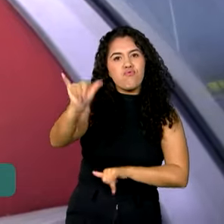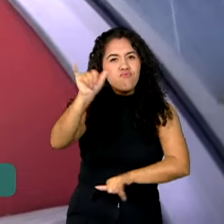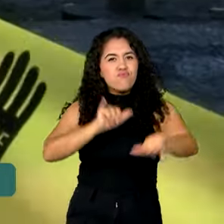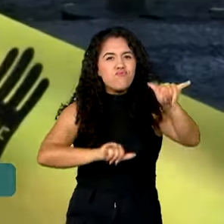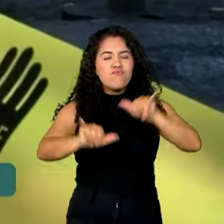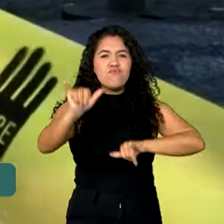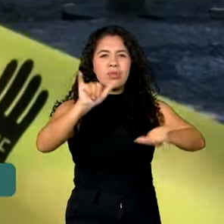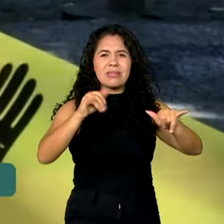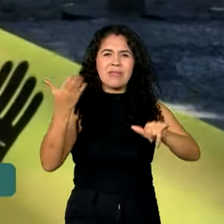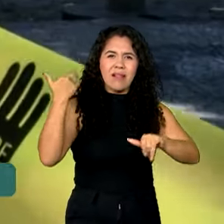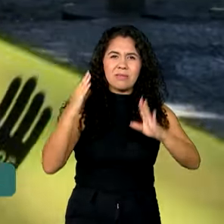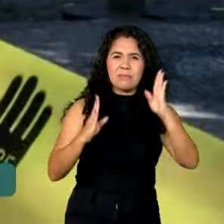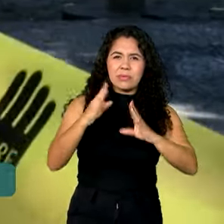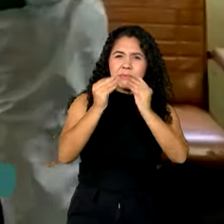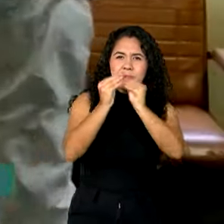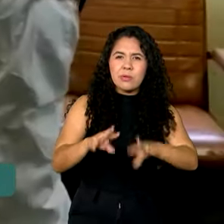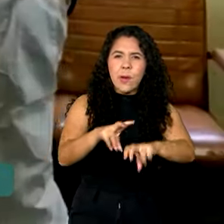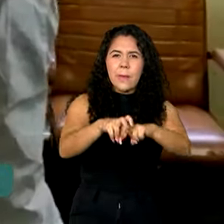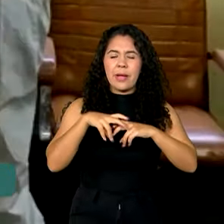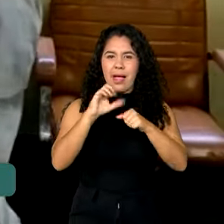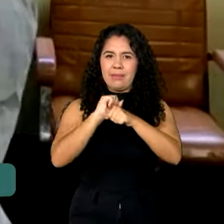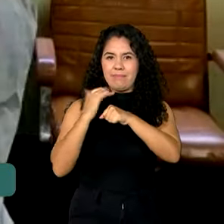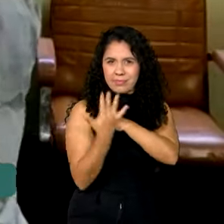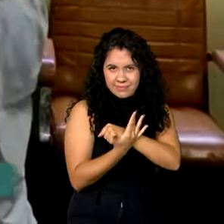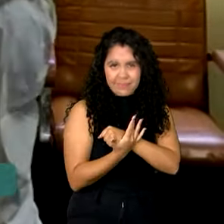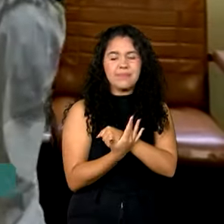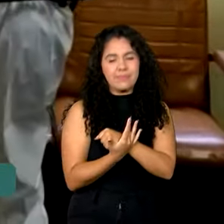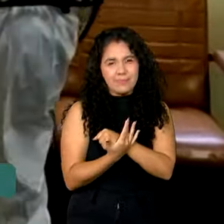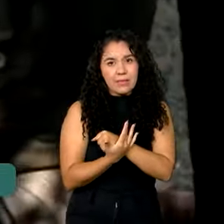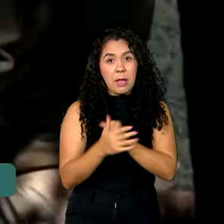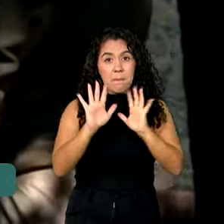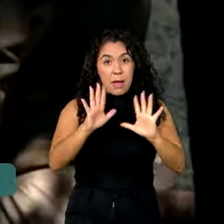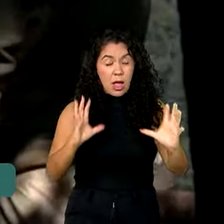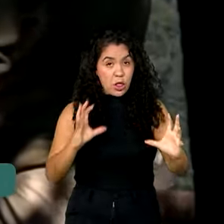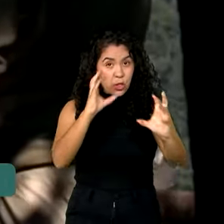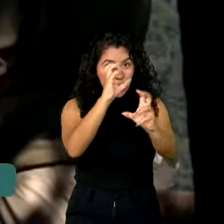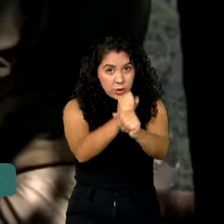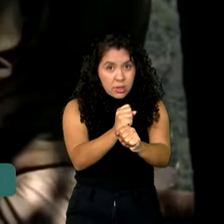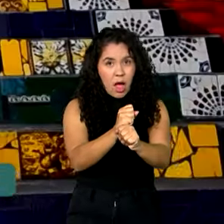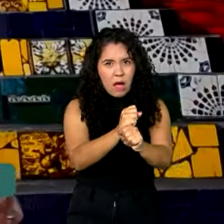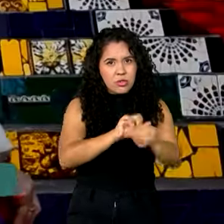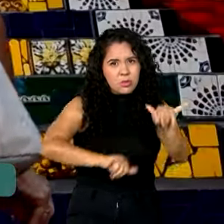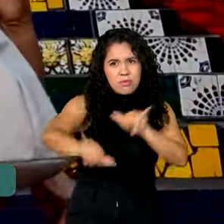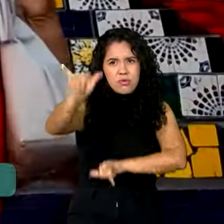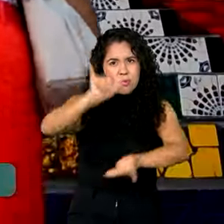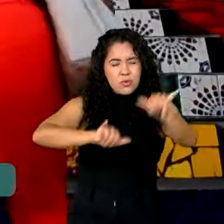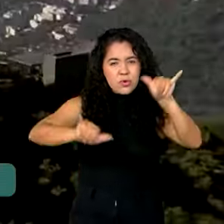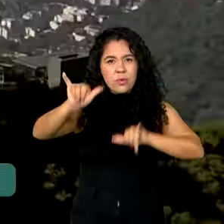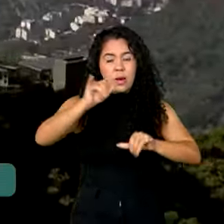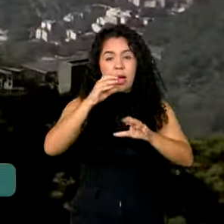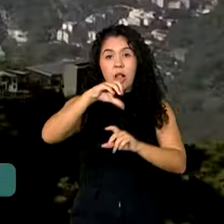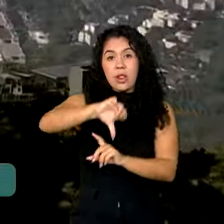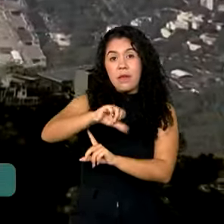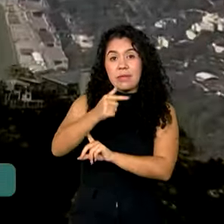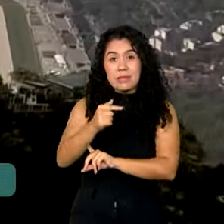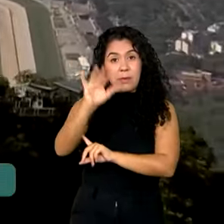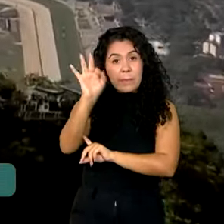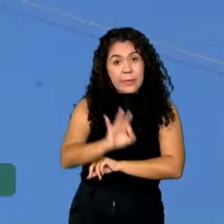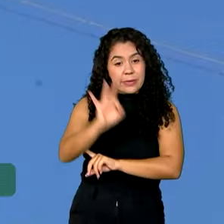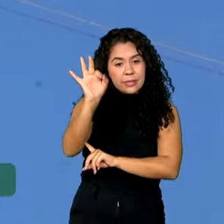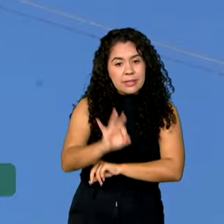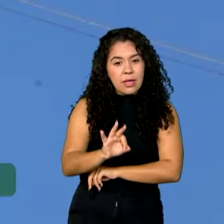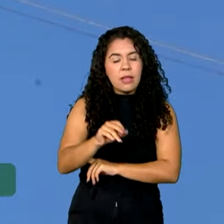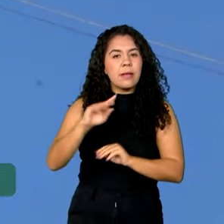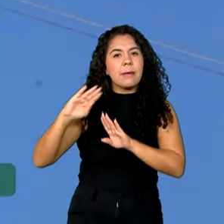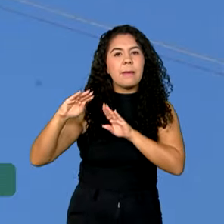foram afetados pela pandemia da Covid-19. Do total de viagens feitas, 97% foram para